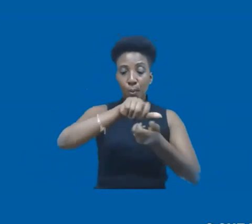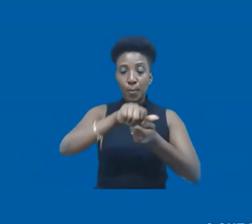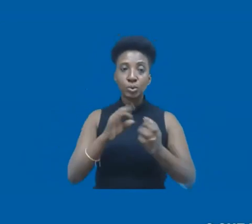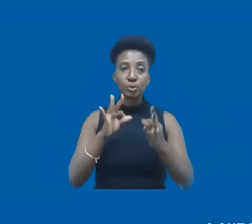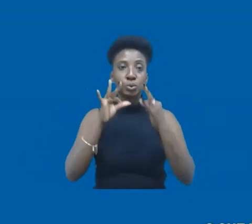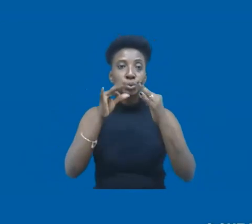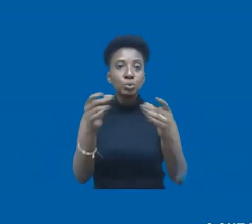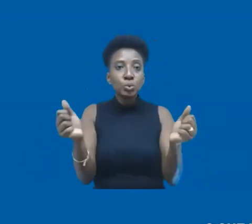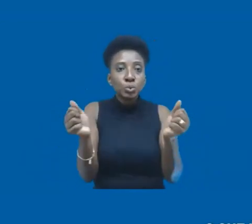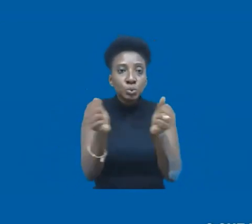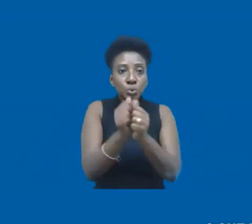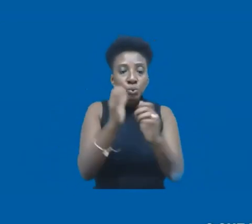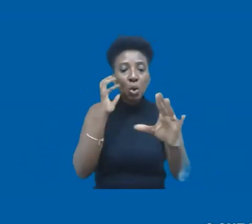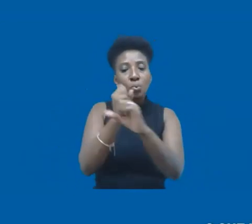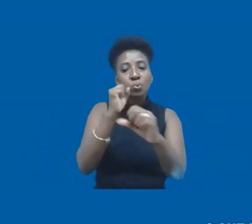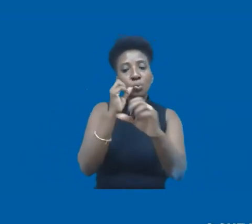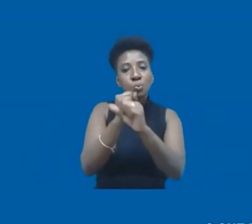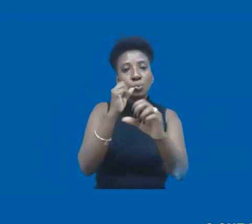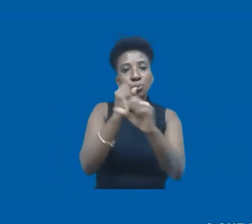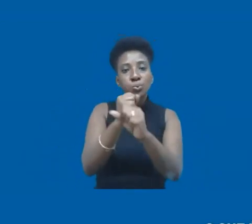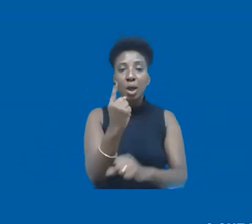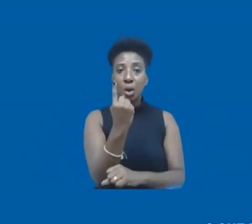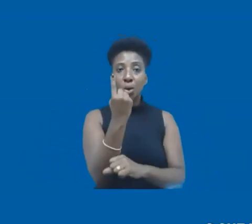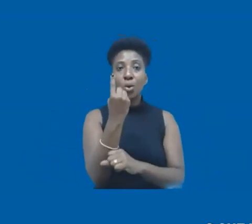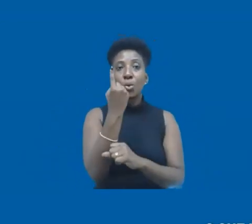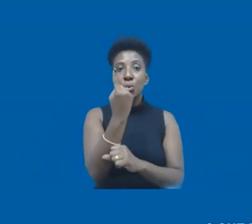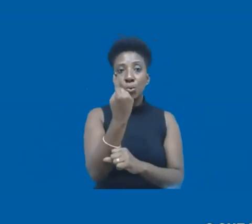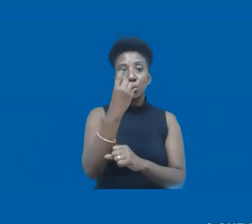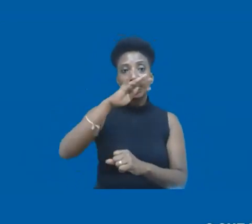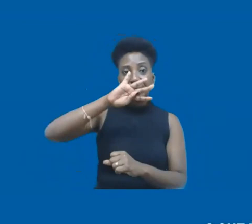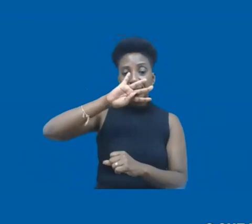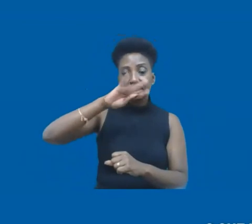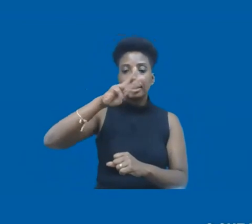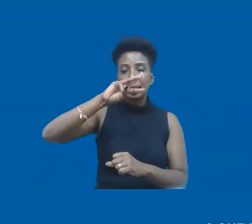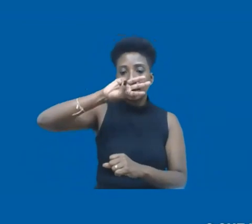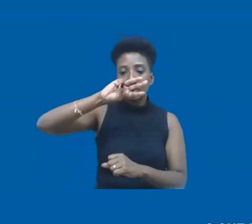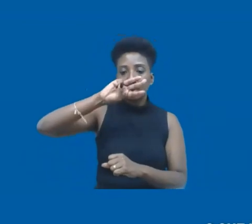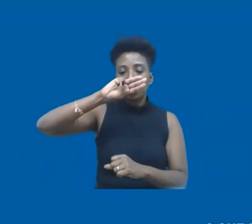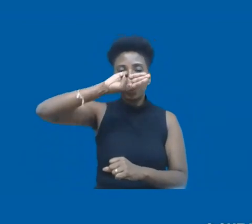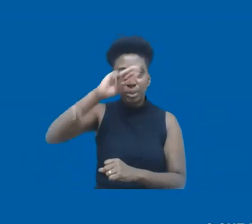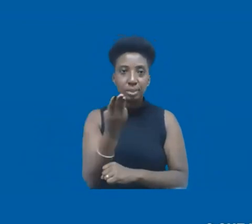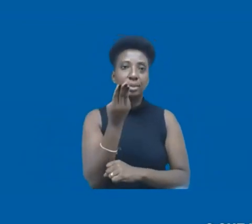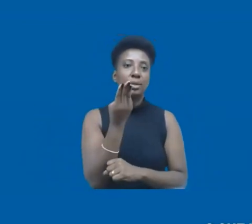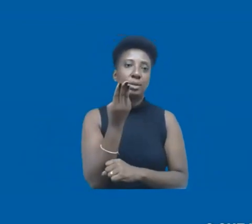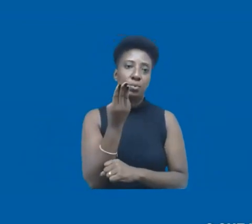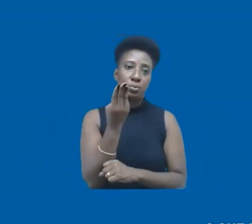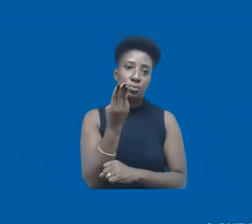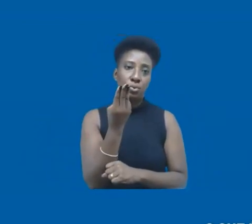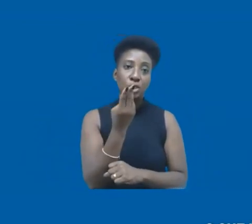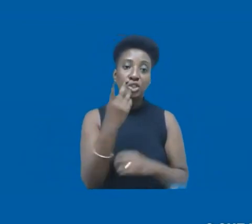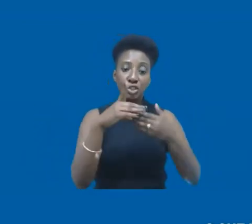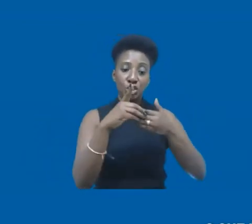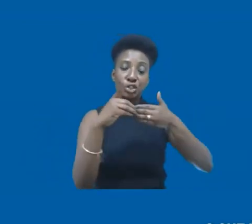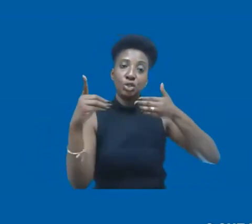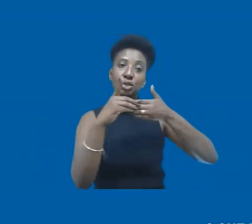trilhão e 500 bilhões de dólares todos os anos em quê? Em gastos militares, bombas,